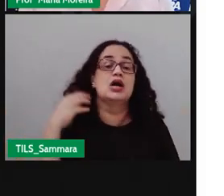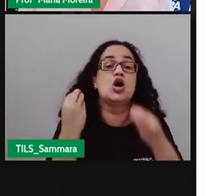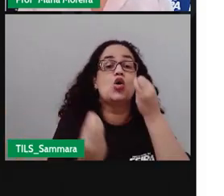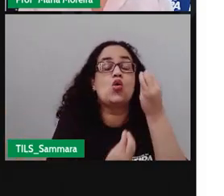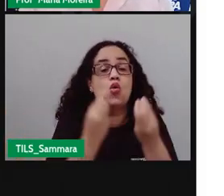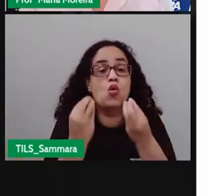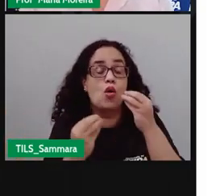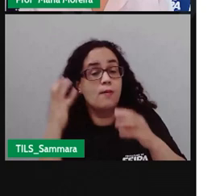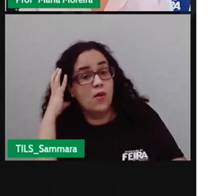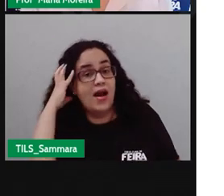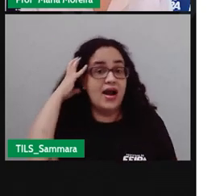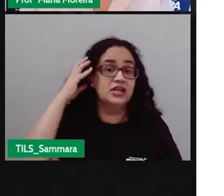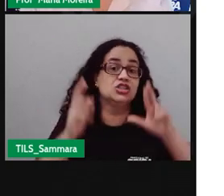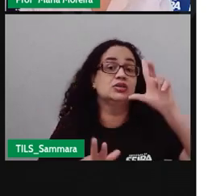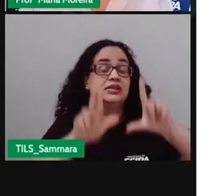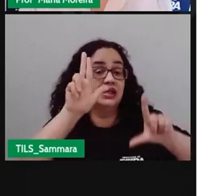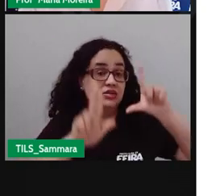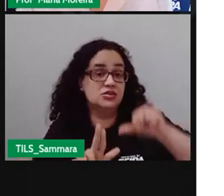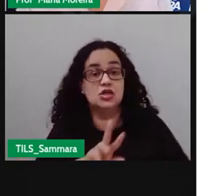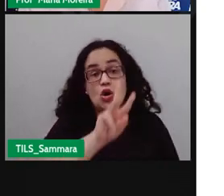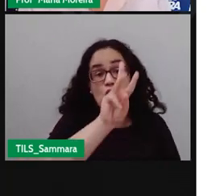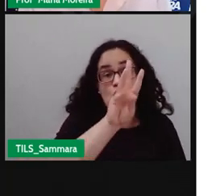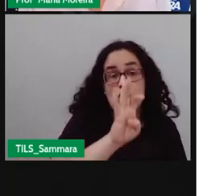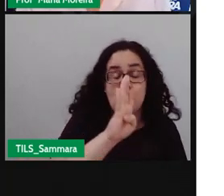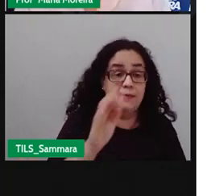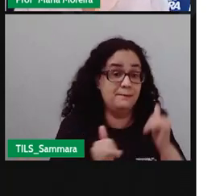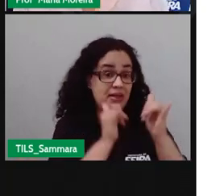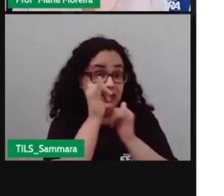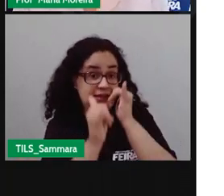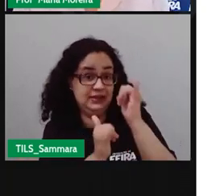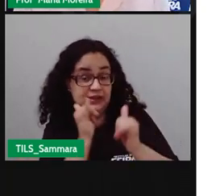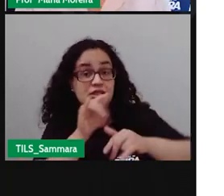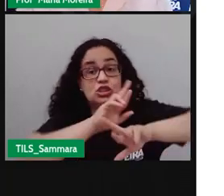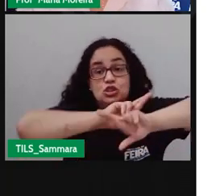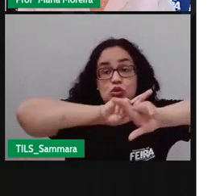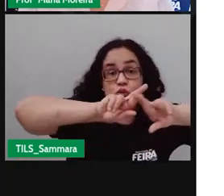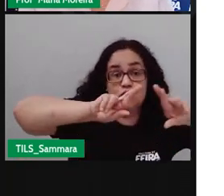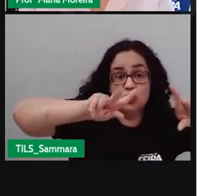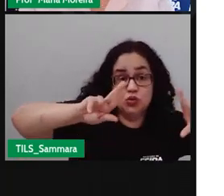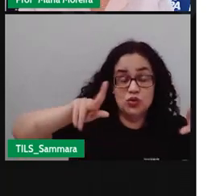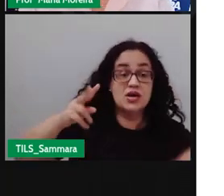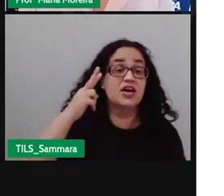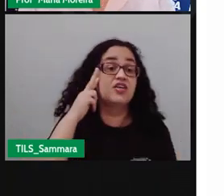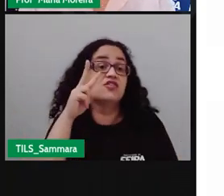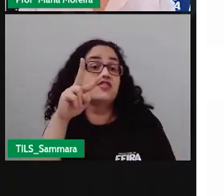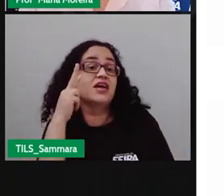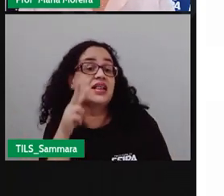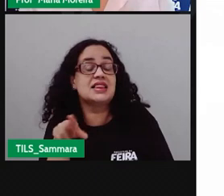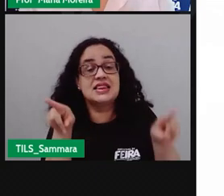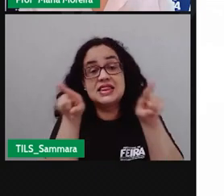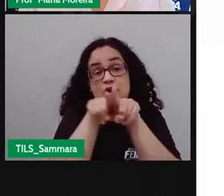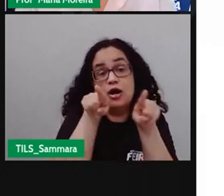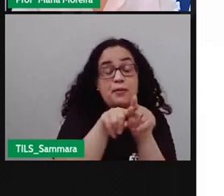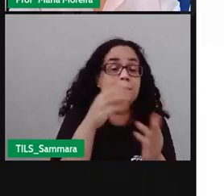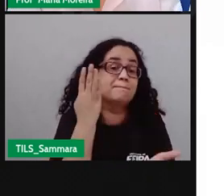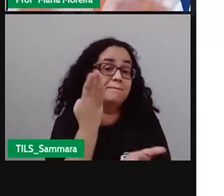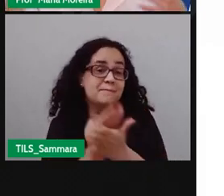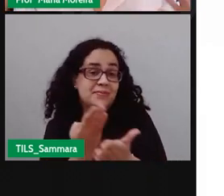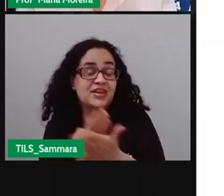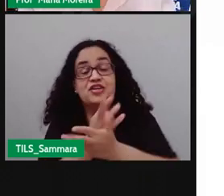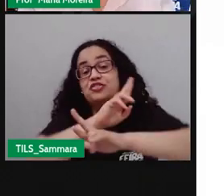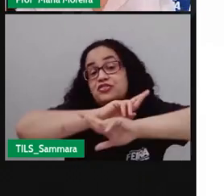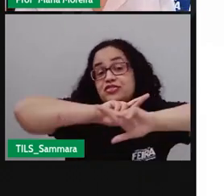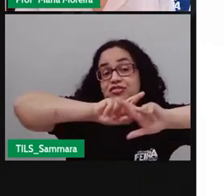como rádio, televisão, web, né, que é a internet, entre outros. Então, a também vai ver aqui, durante essa aula, várias